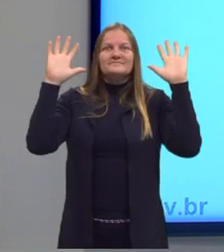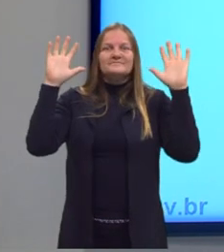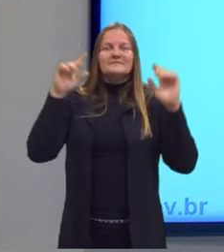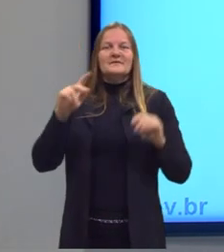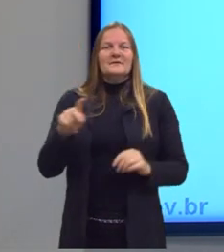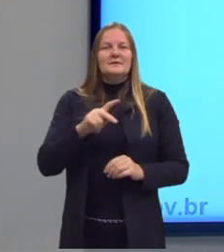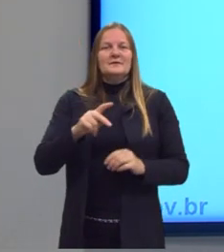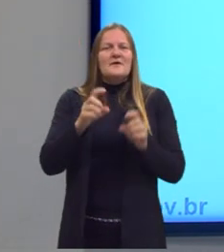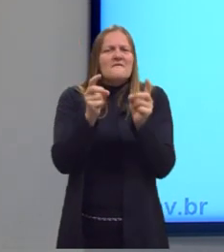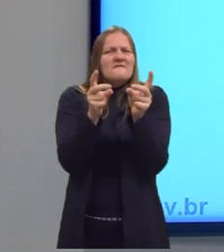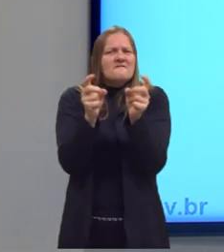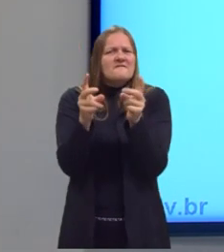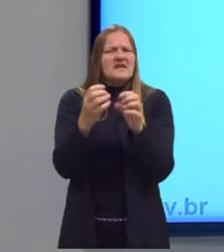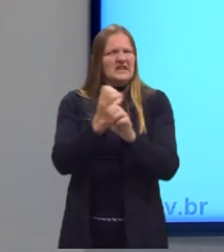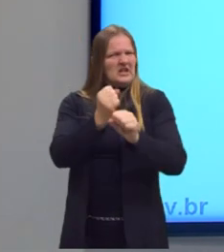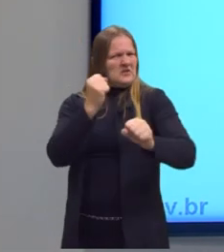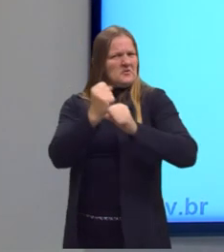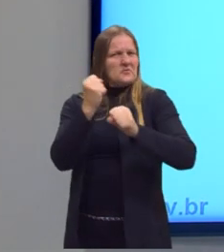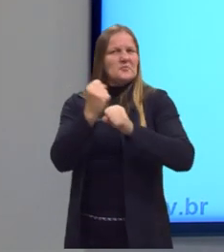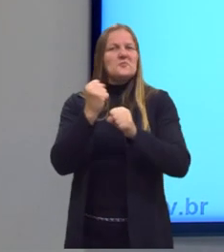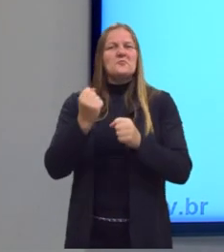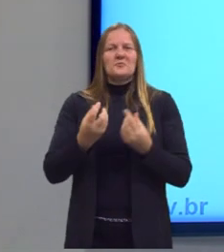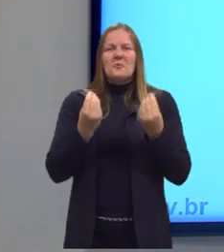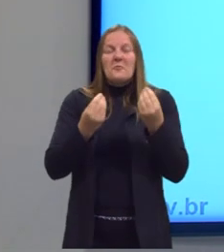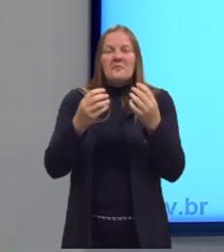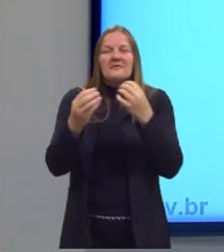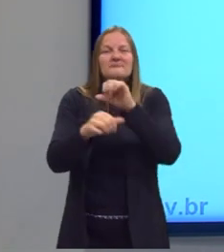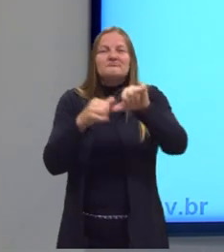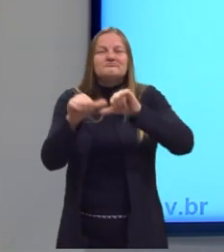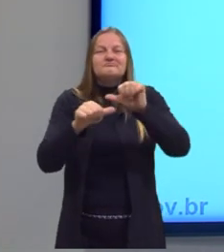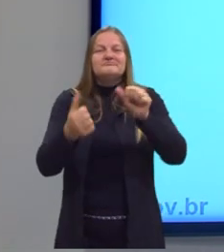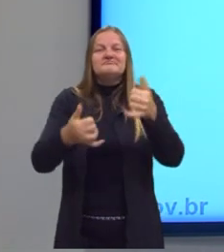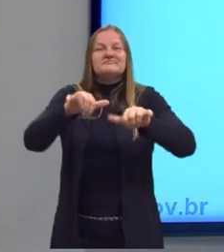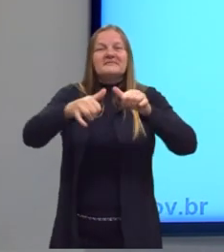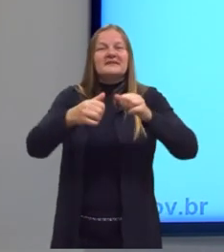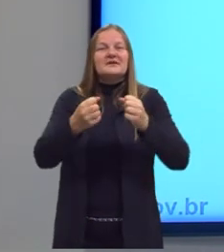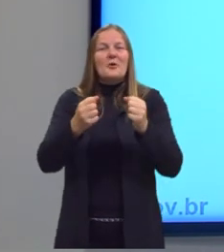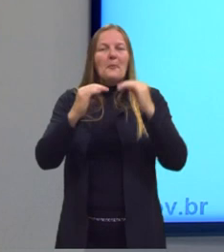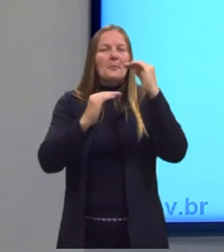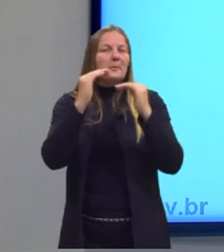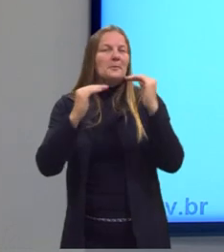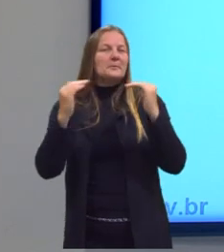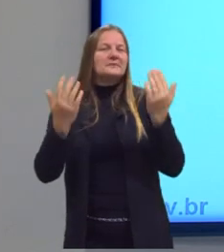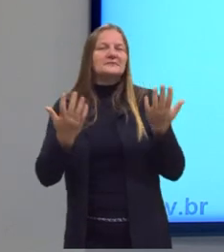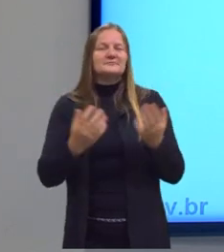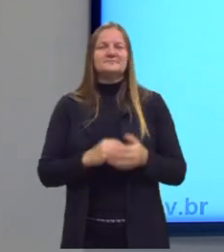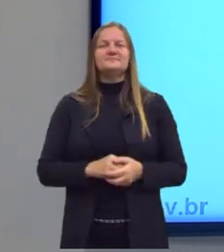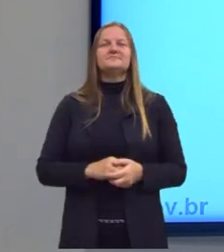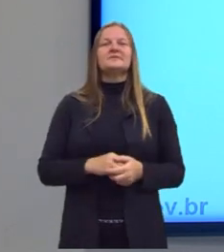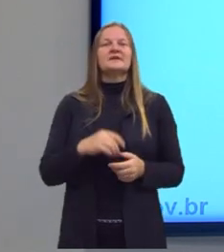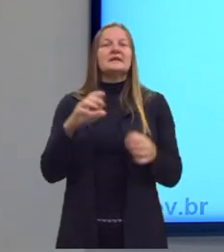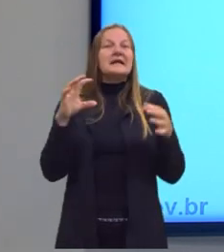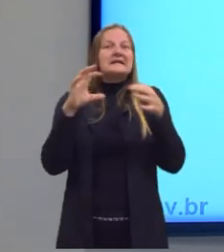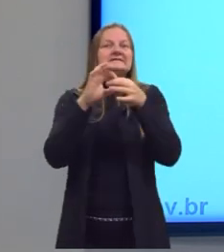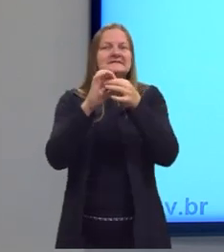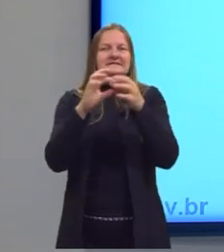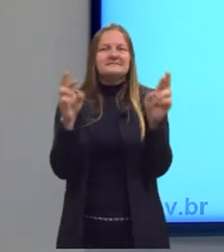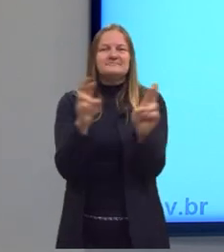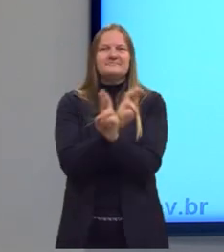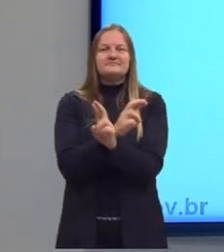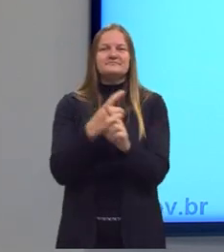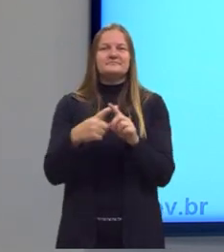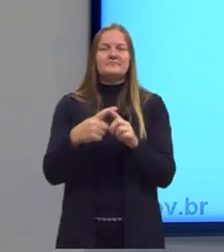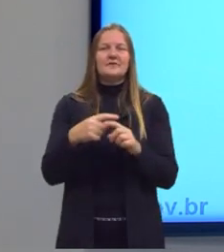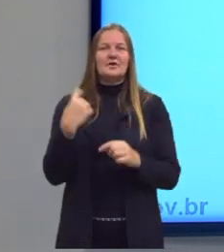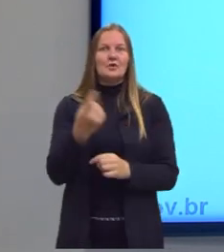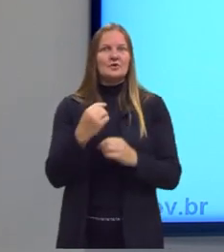falou de vendas, de lucros, o que que tem a ver com a proporção? tudo a ver, gente, por quê? Quando a gente se